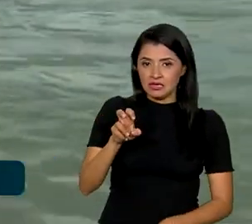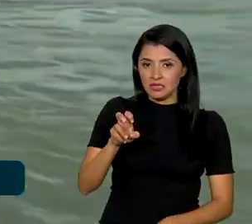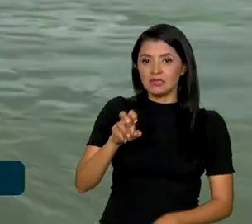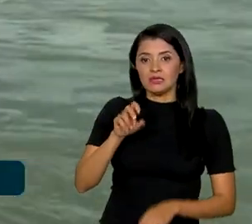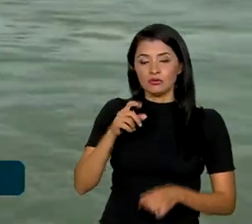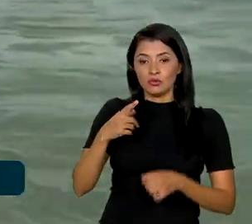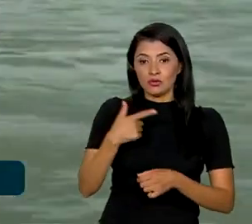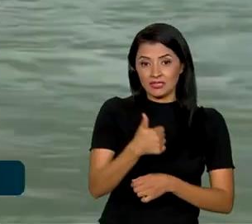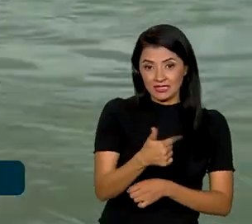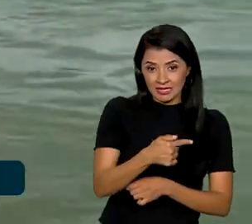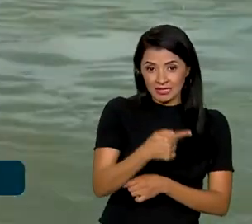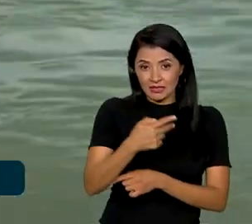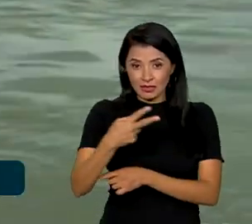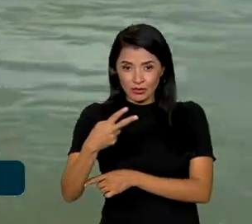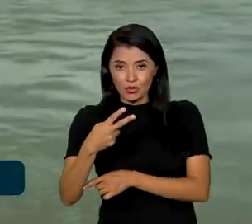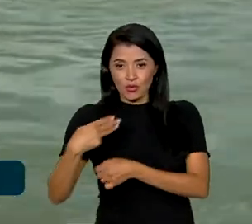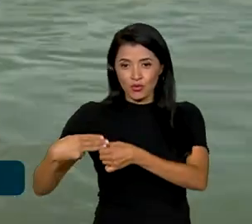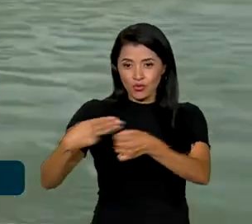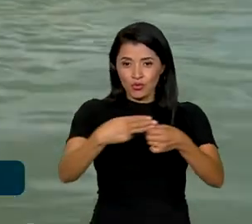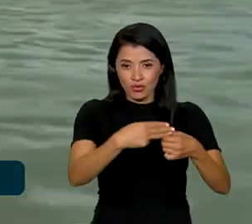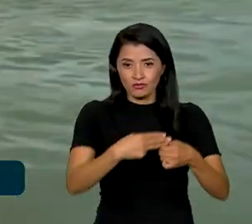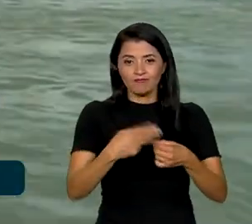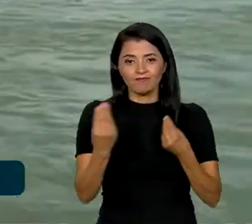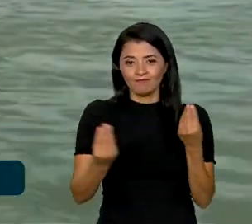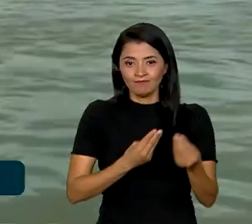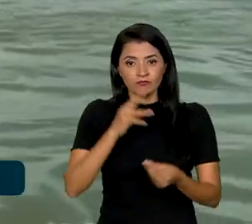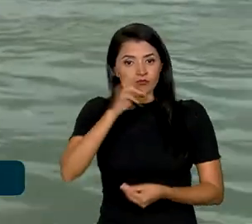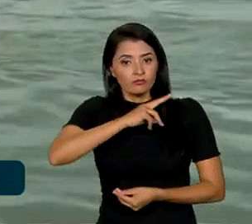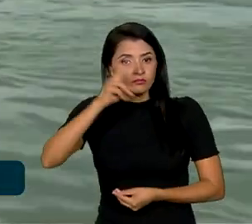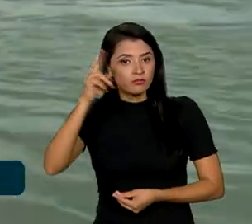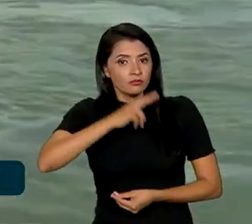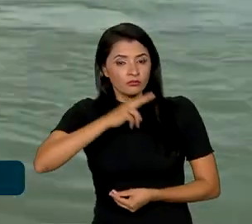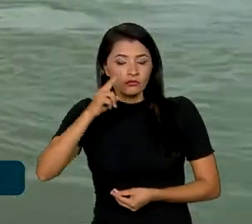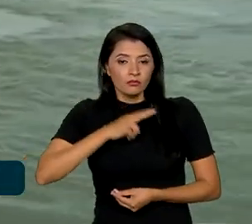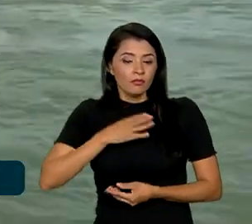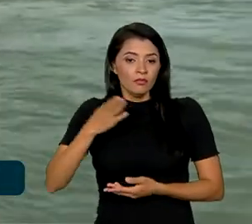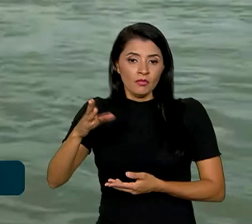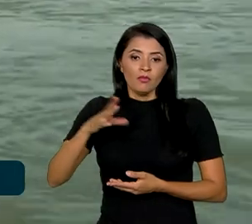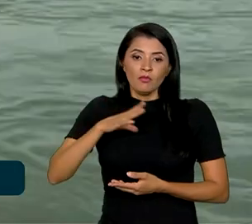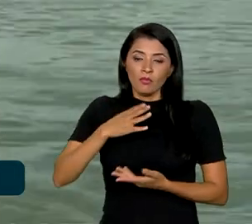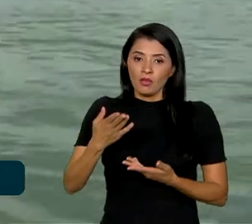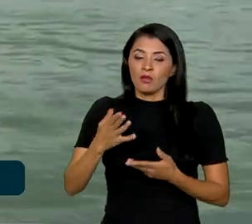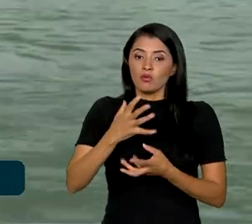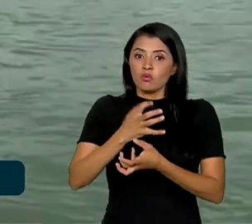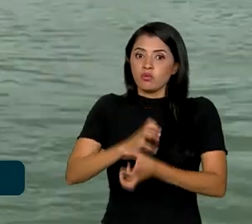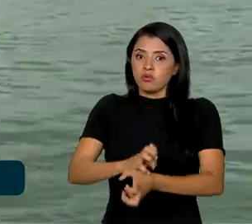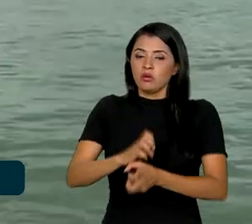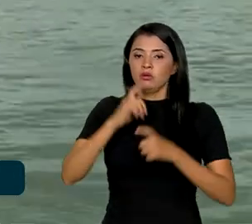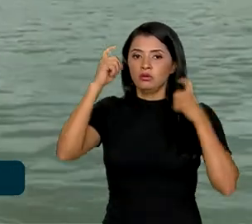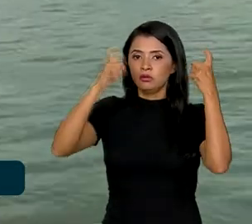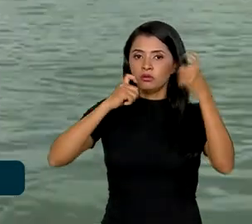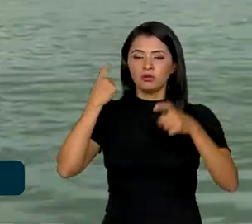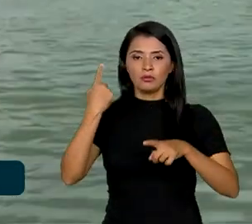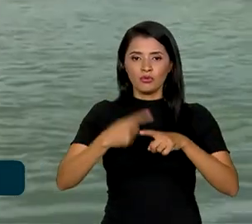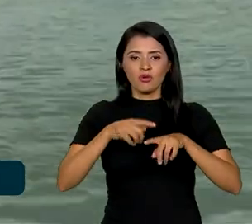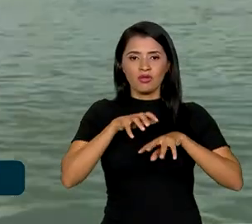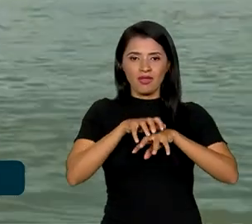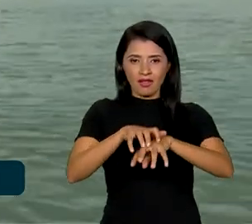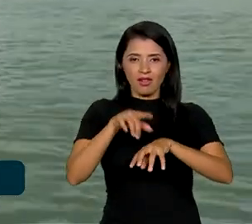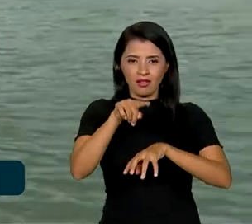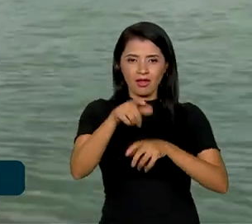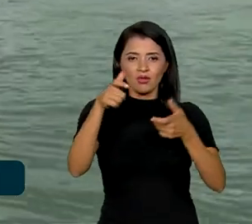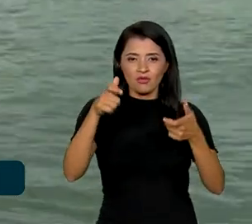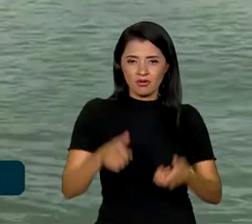municípios estão em situação de emergência. A seca preocupa porque o transporte na região